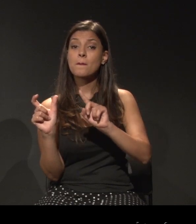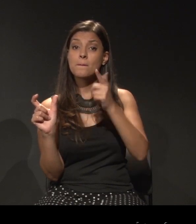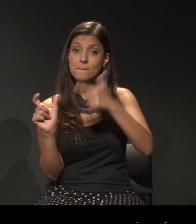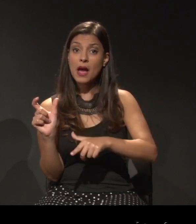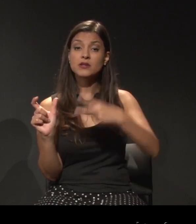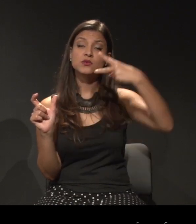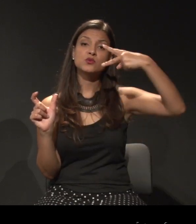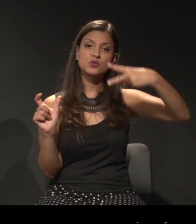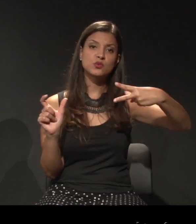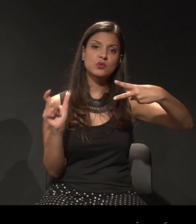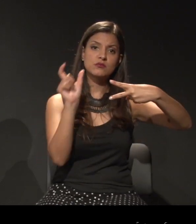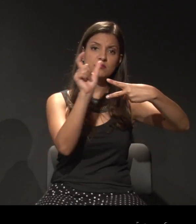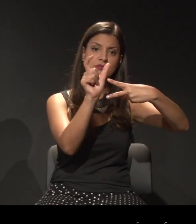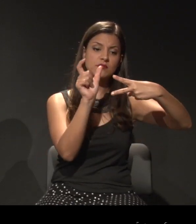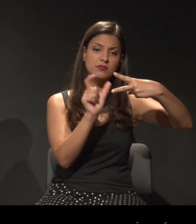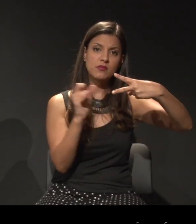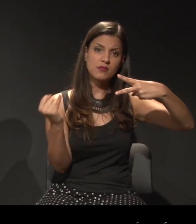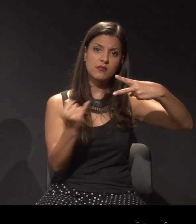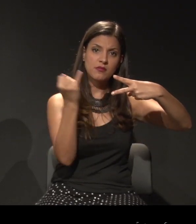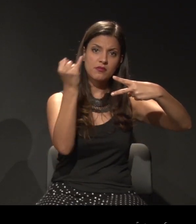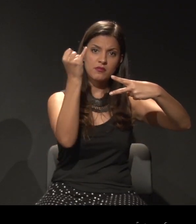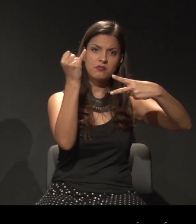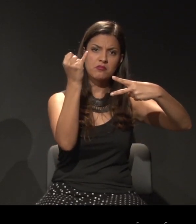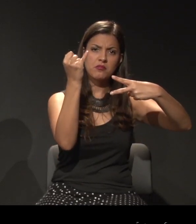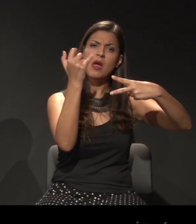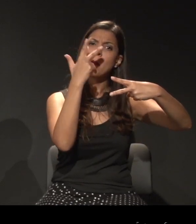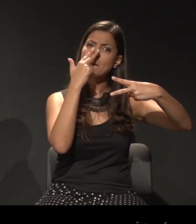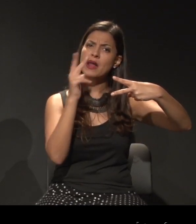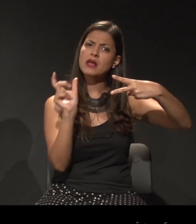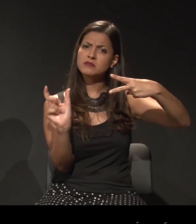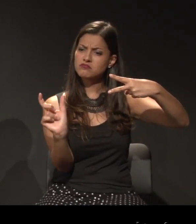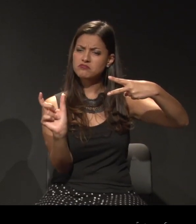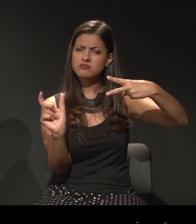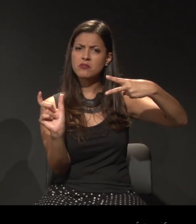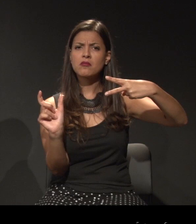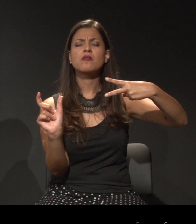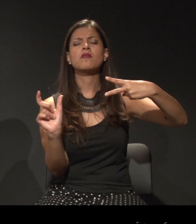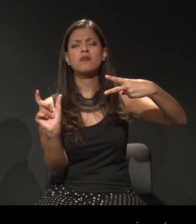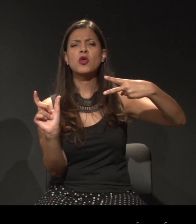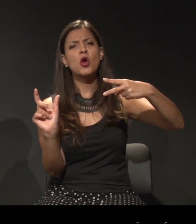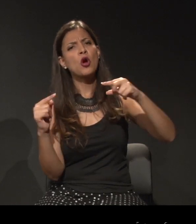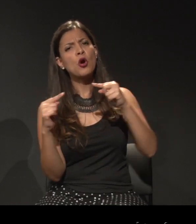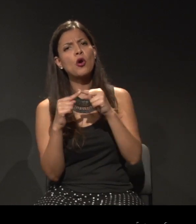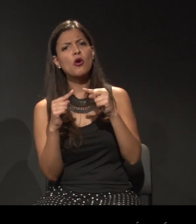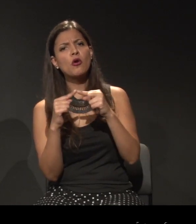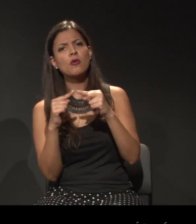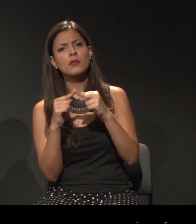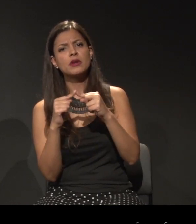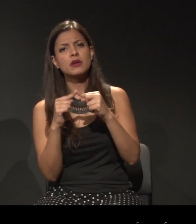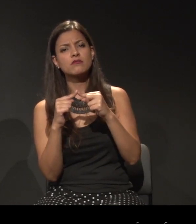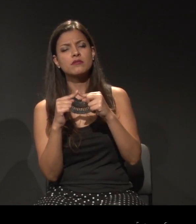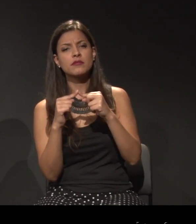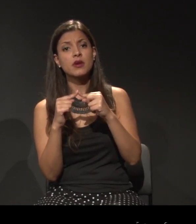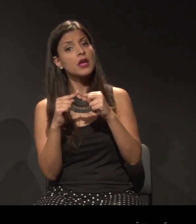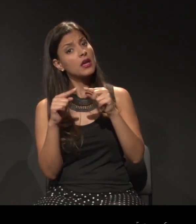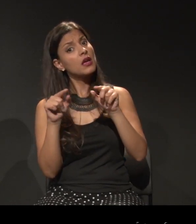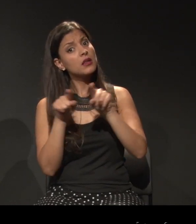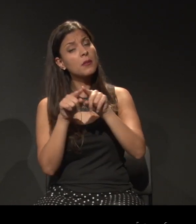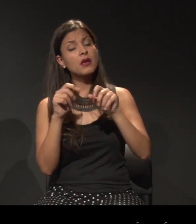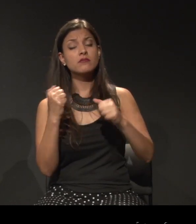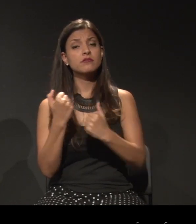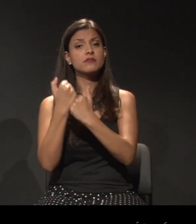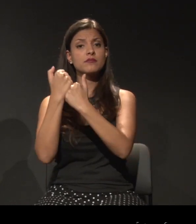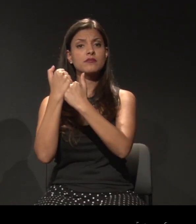que estão atreladas à pluralidade e que alicerçam à pluralidade, que é o